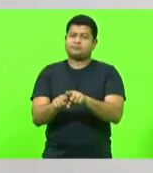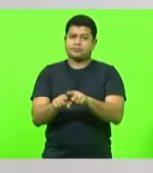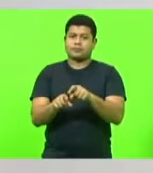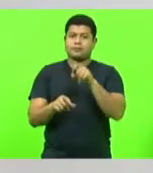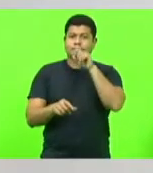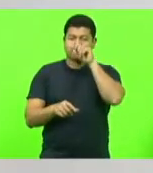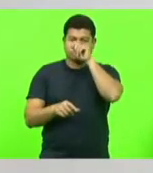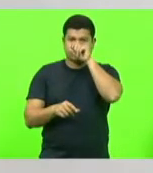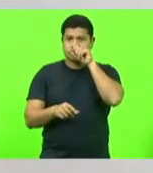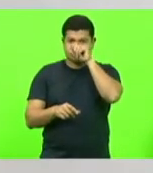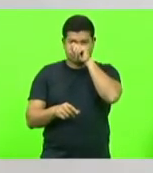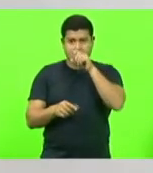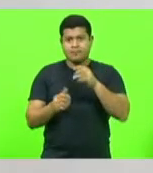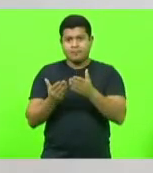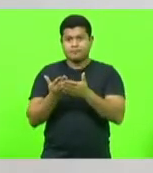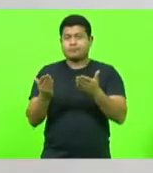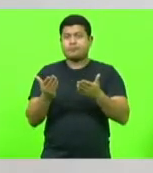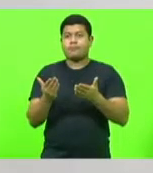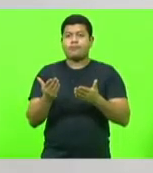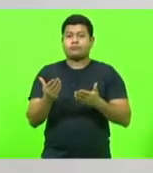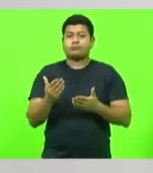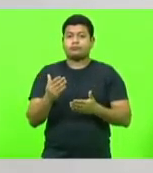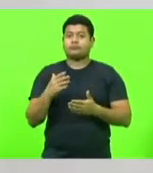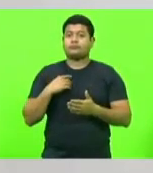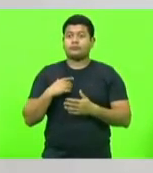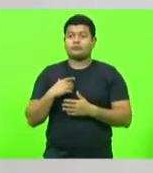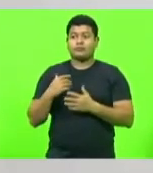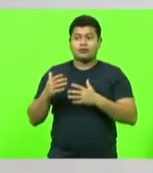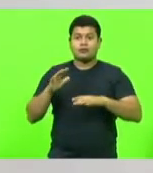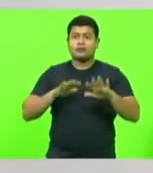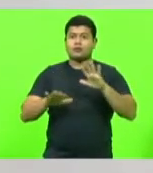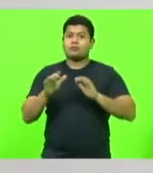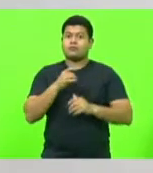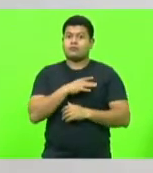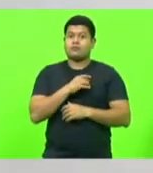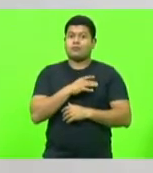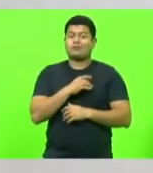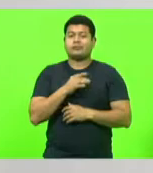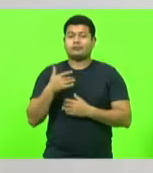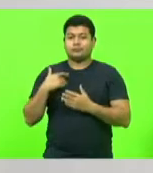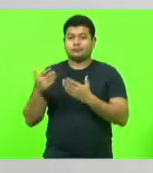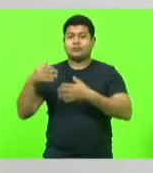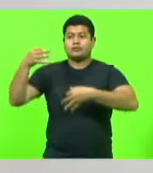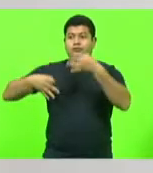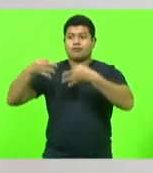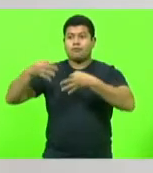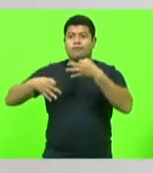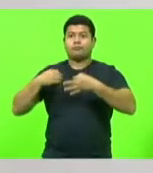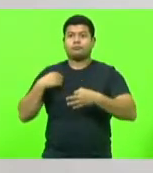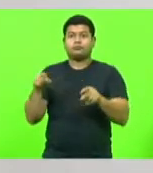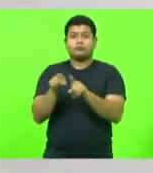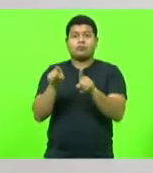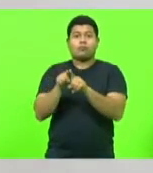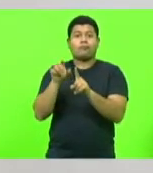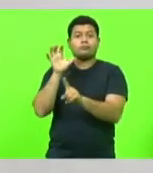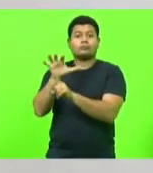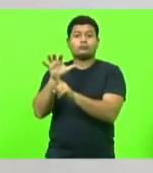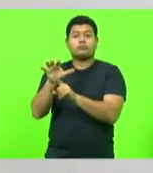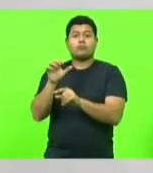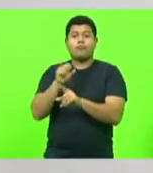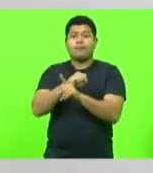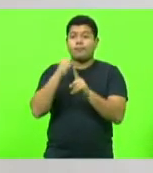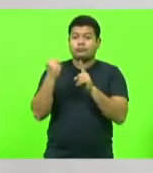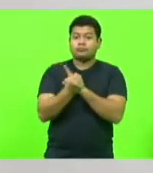essa subveniência que eles têm ao judiciário, isso é normal. Além disso, também ainda tem essa influência socialista e